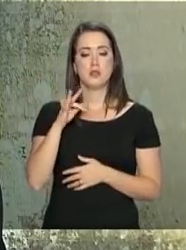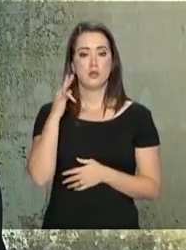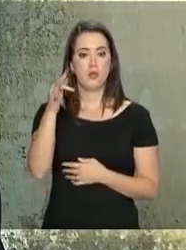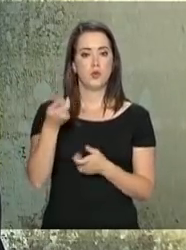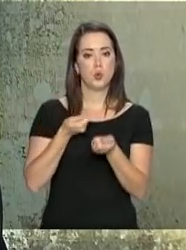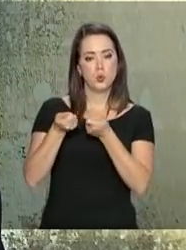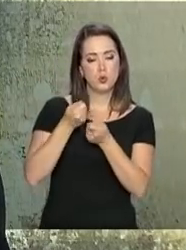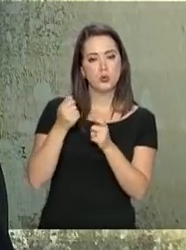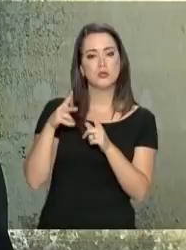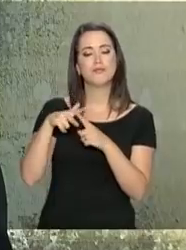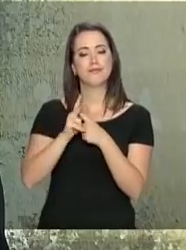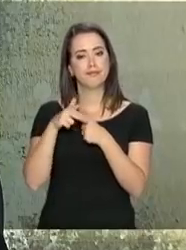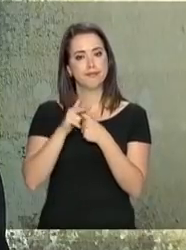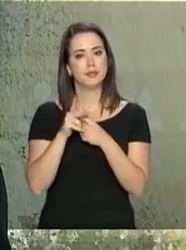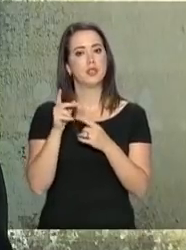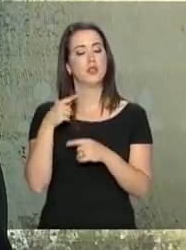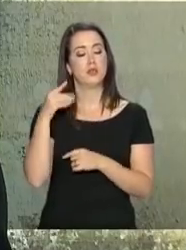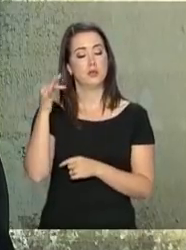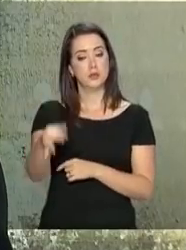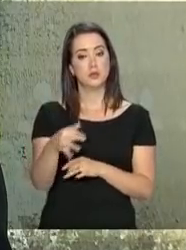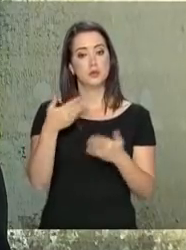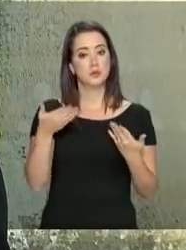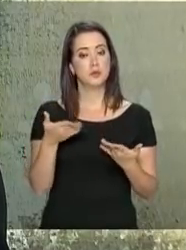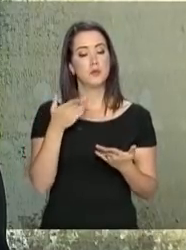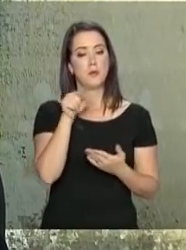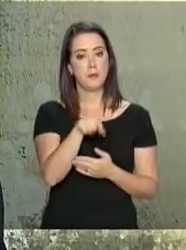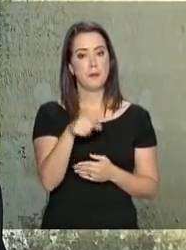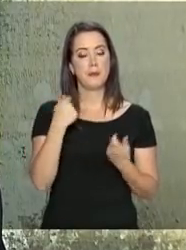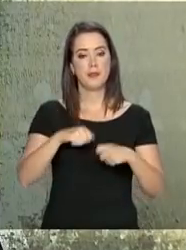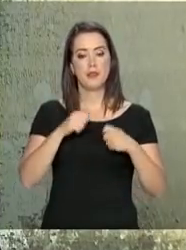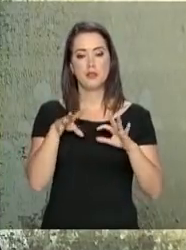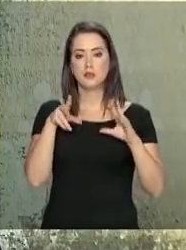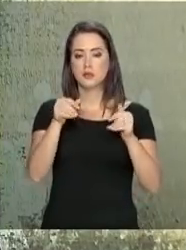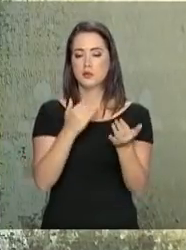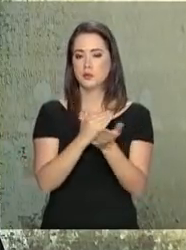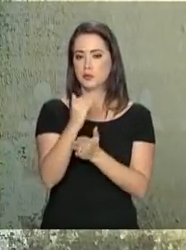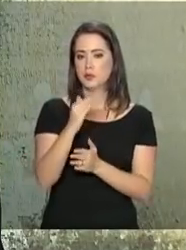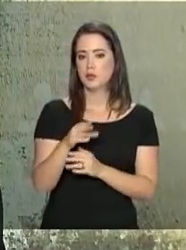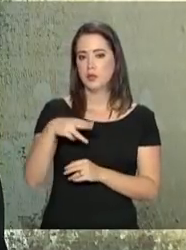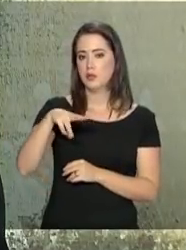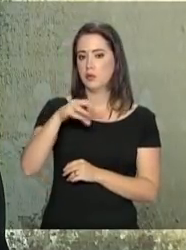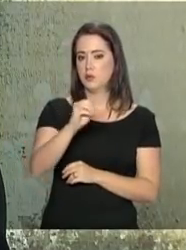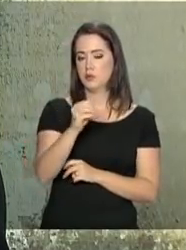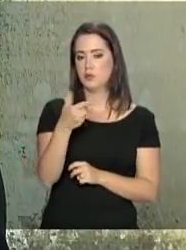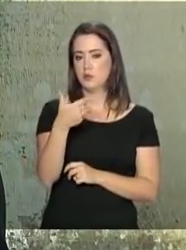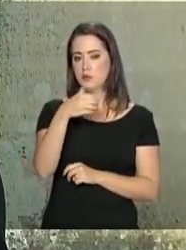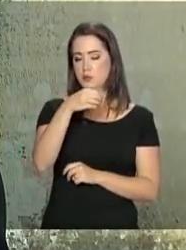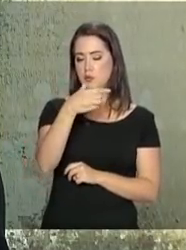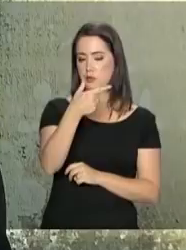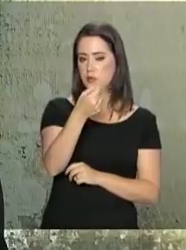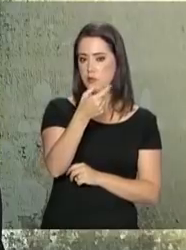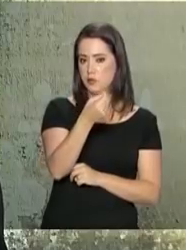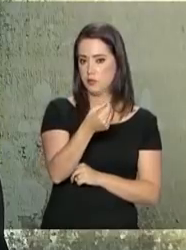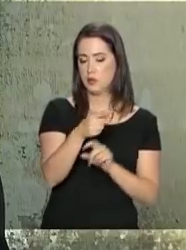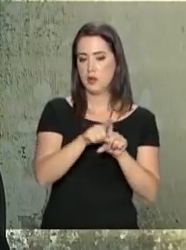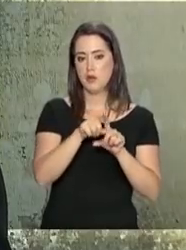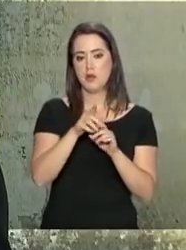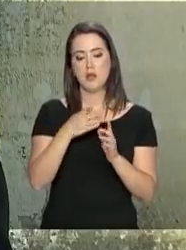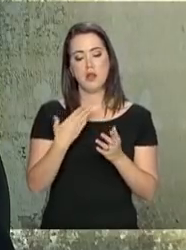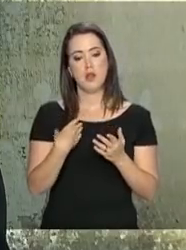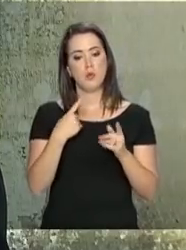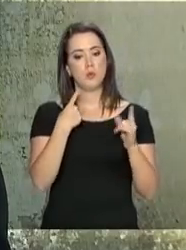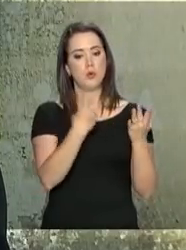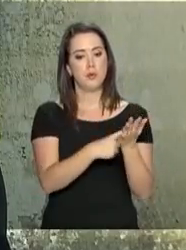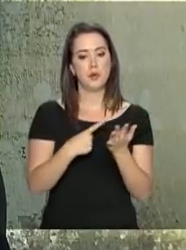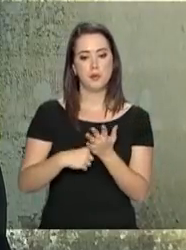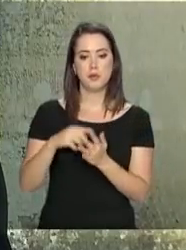ajuste na próxima fatura. A iniciativa será obrigatória a partir de março de 2020. A agenda BC+,